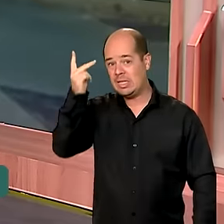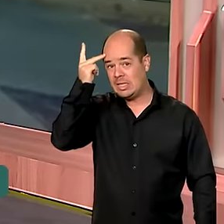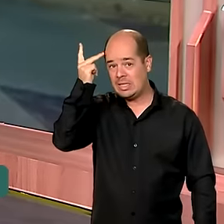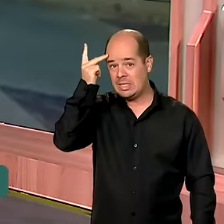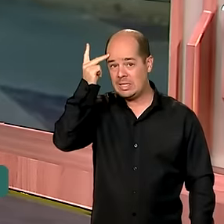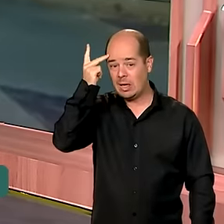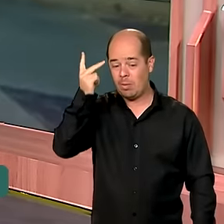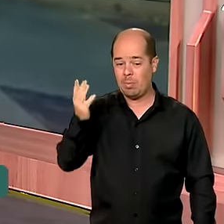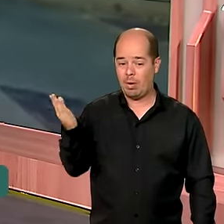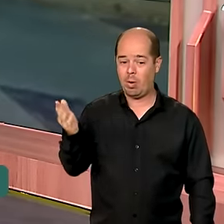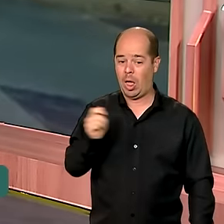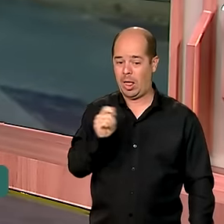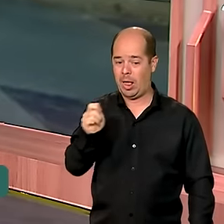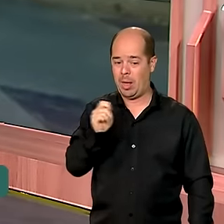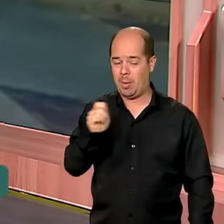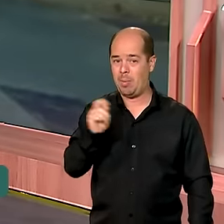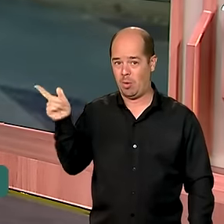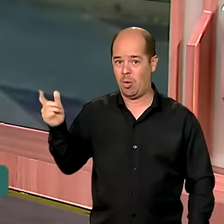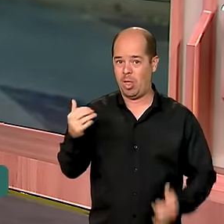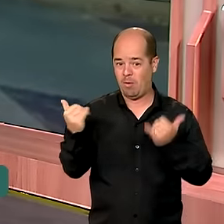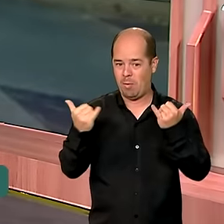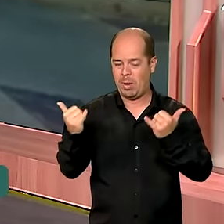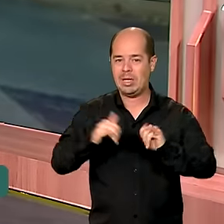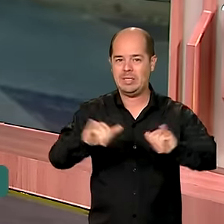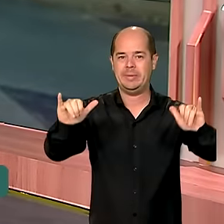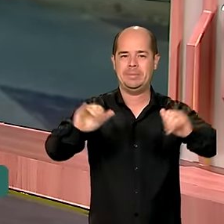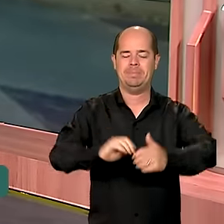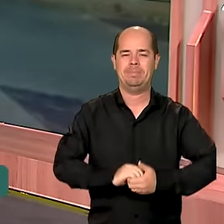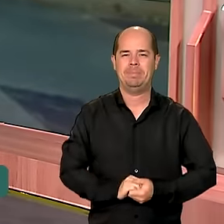Soldi tem as informações para a gente. Bom dia, Dimas.